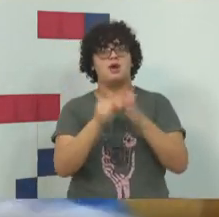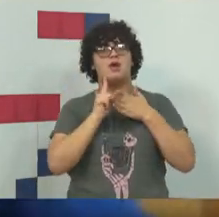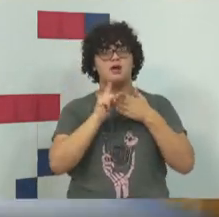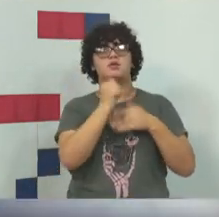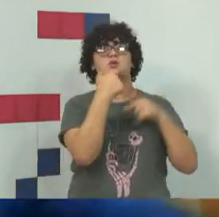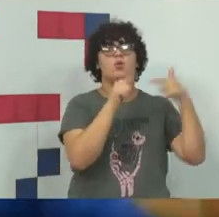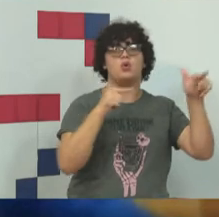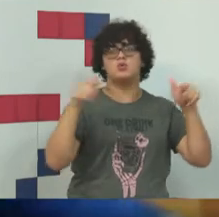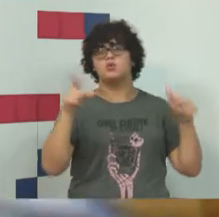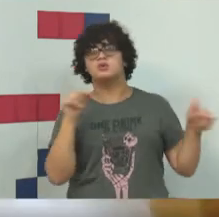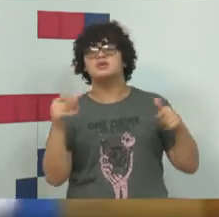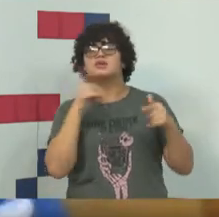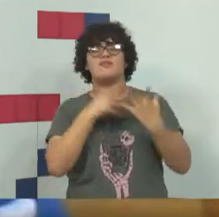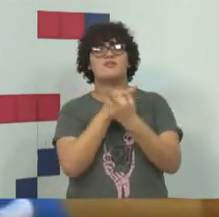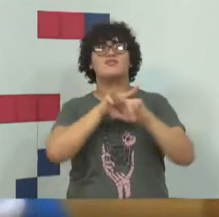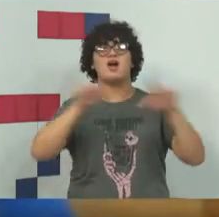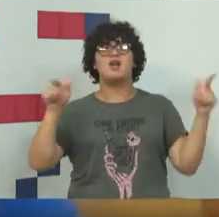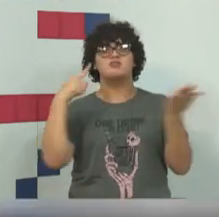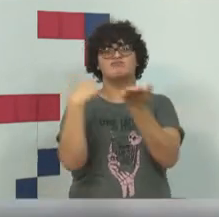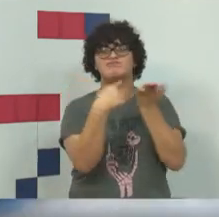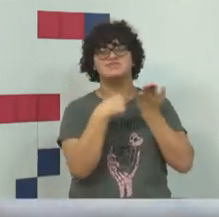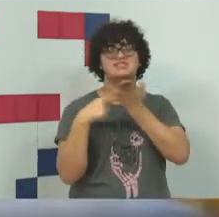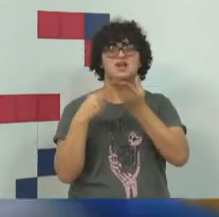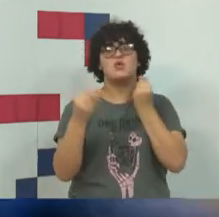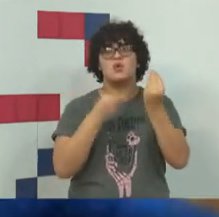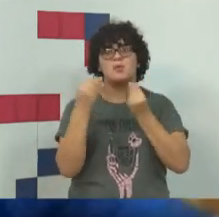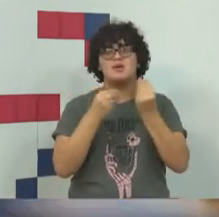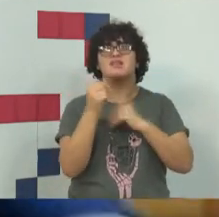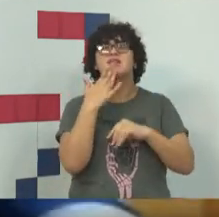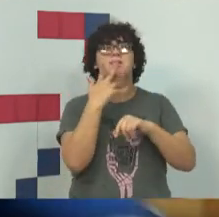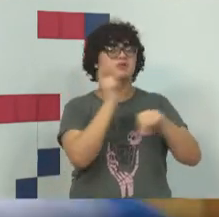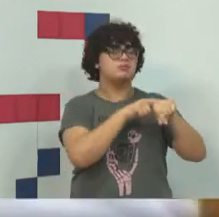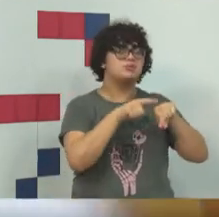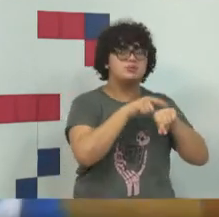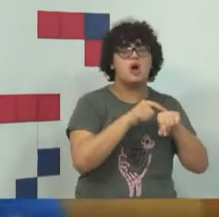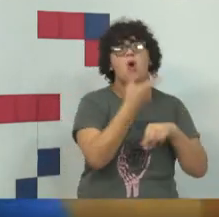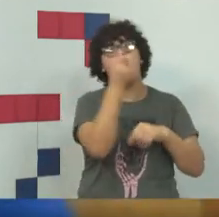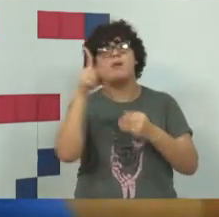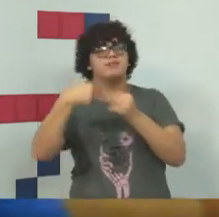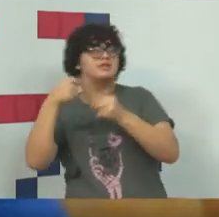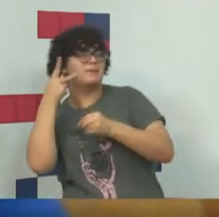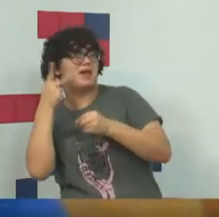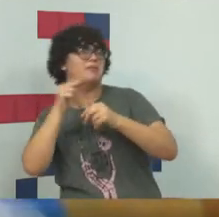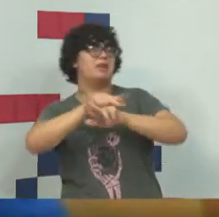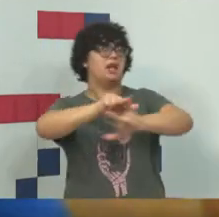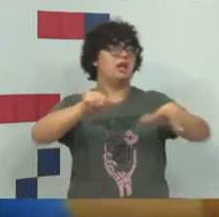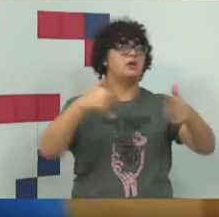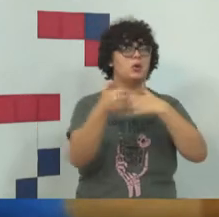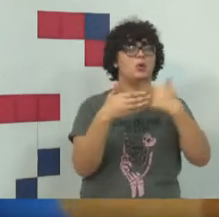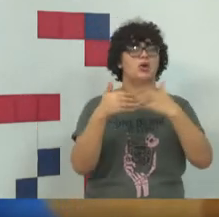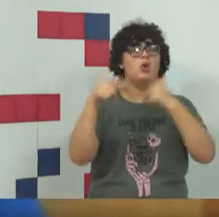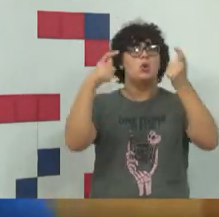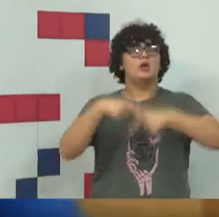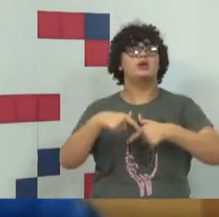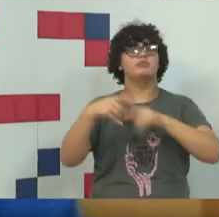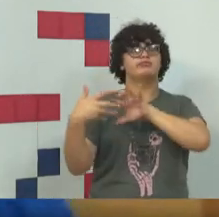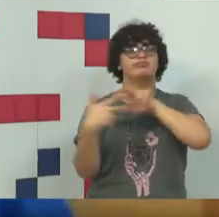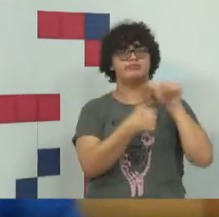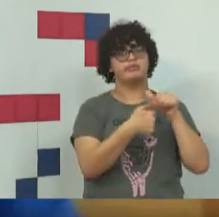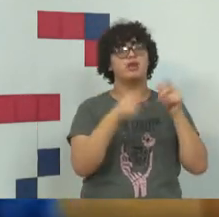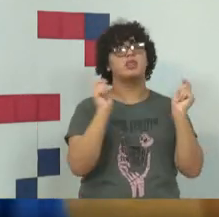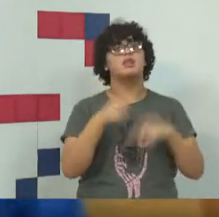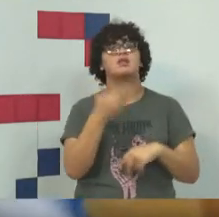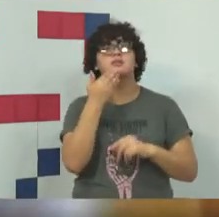um outro compromisso, e quer dizer, a lógica em Indaiatuba ou de maneira digital em qualquer outro lugar do mundo, isso muda